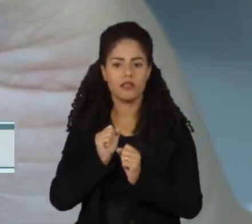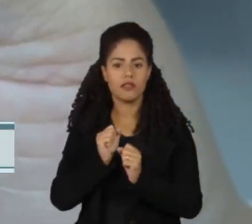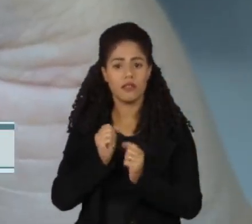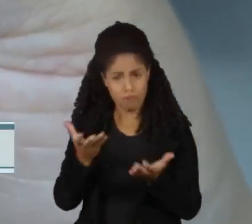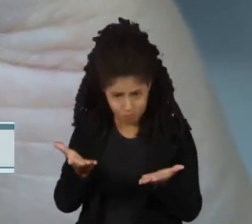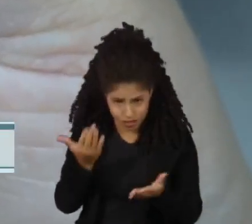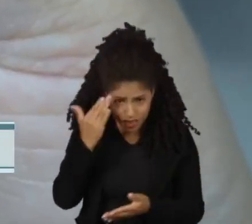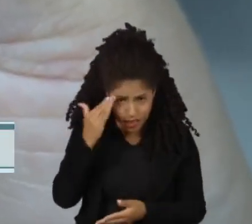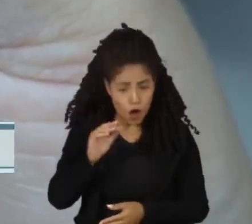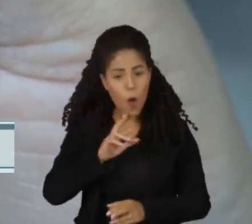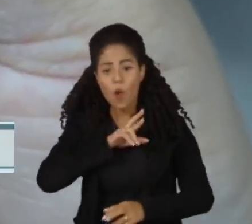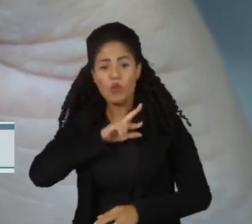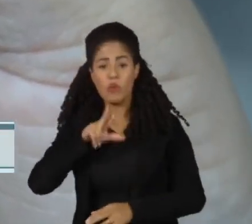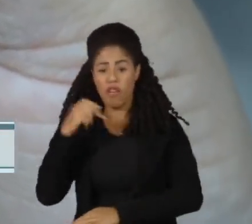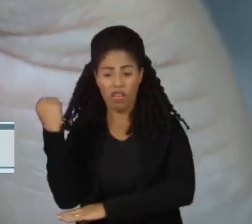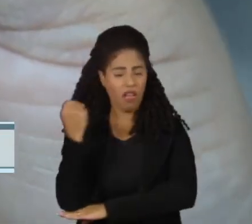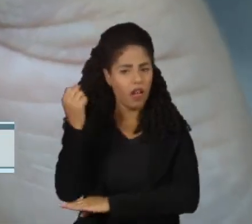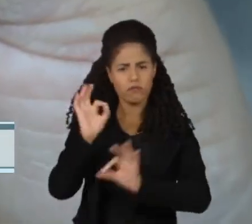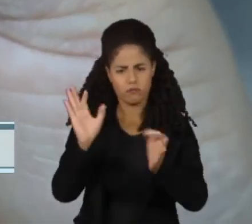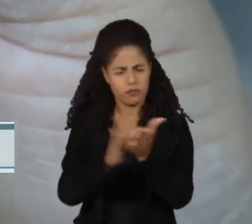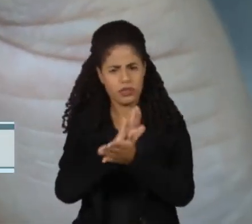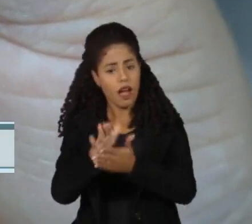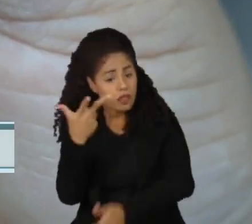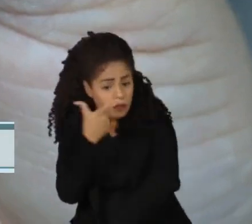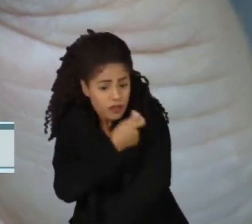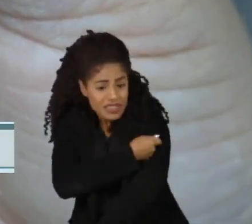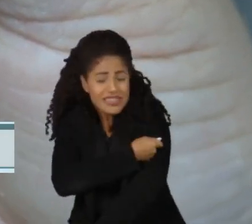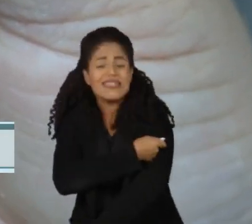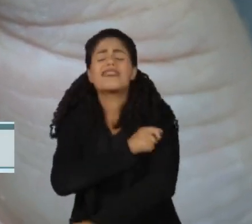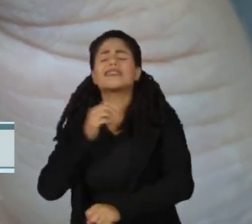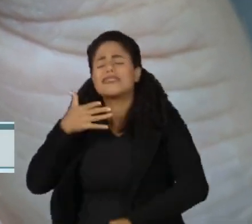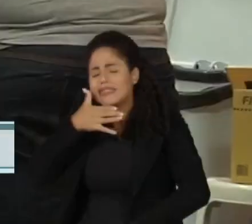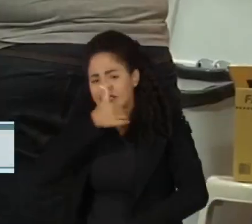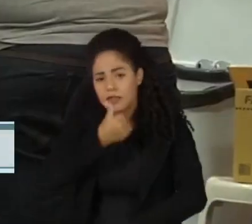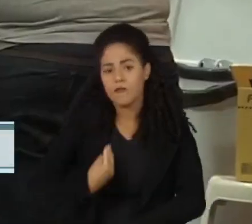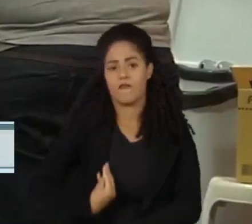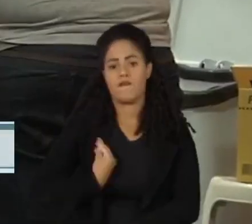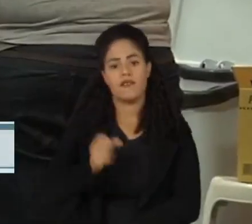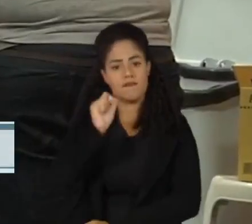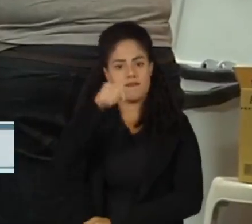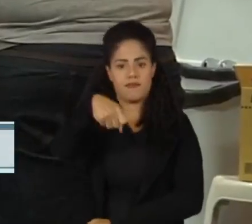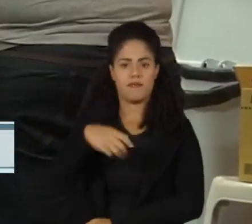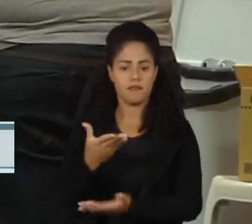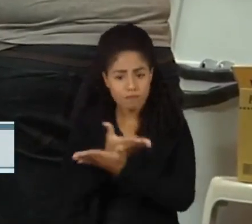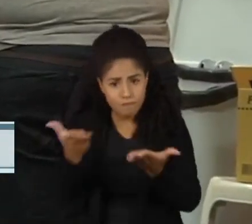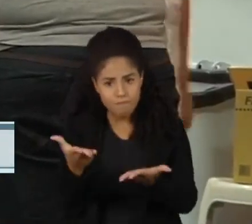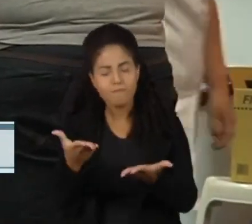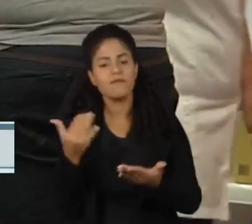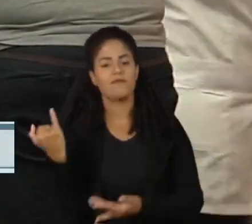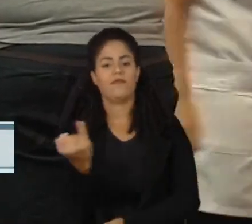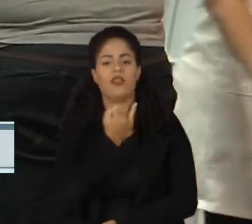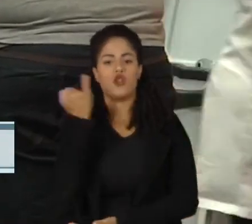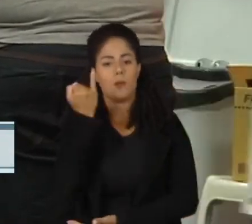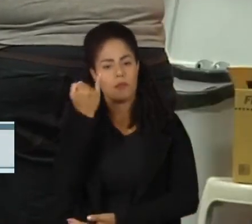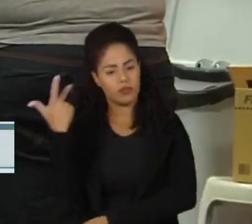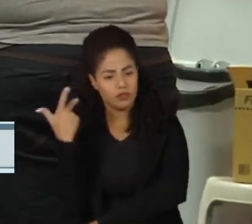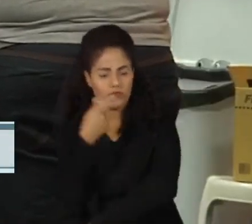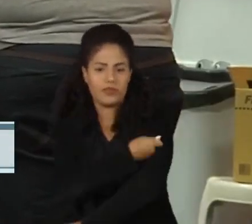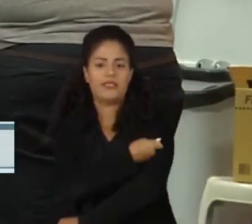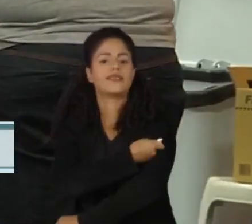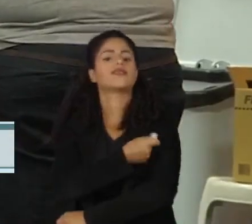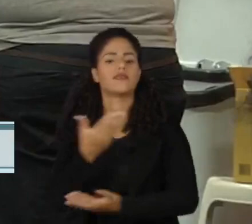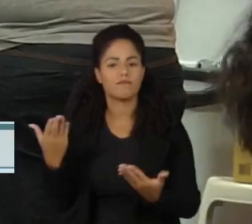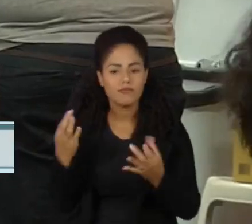o maior problema é o Covid-19 e já ficou claro que quem toma os reforços da vacina tem uma chance